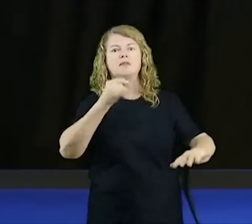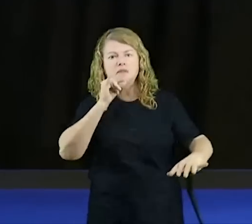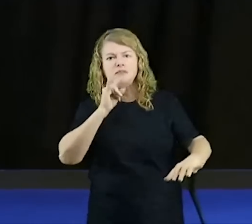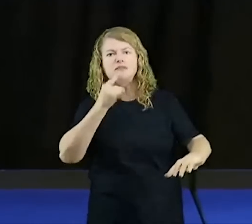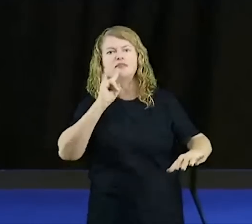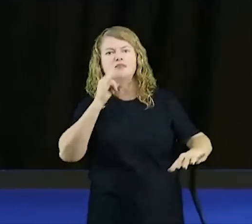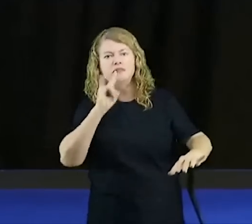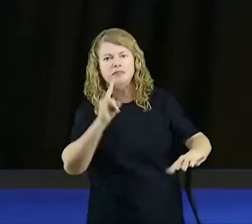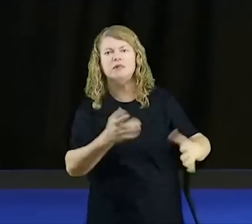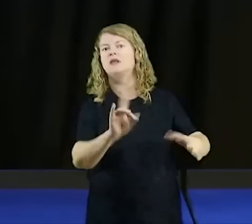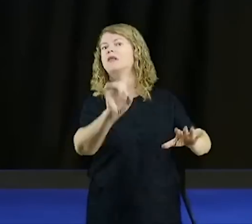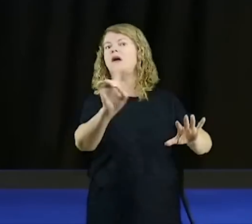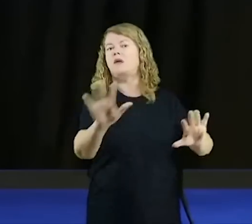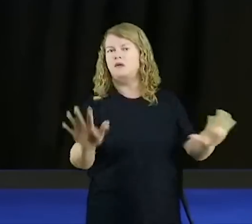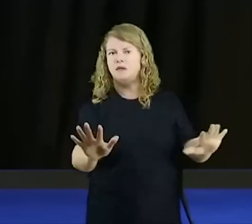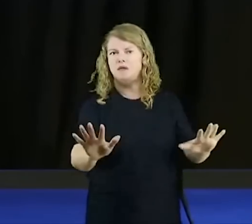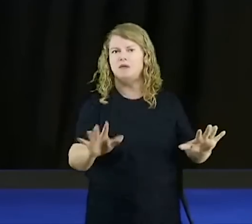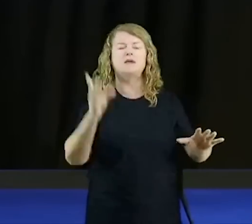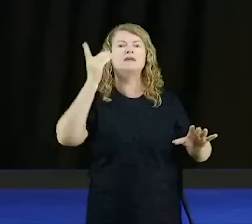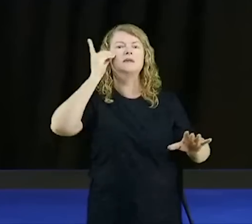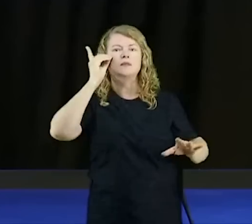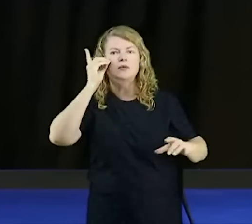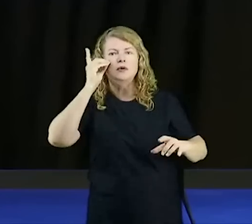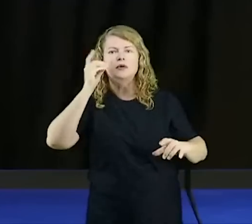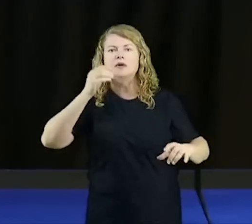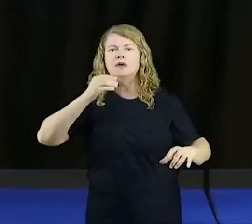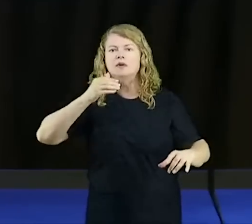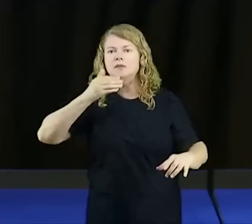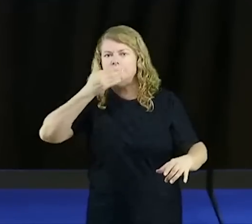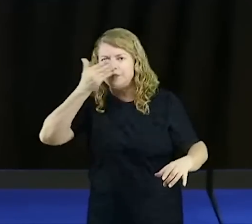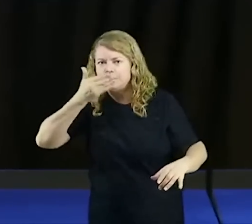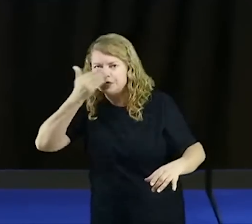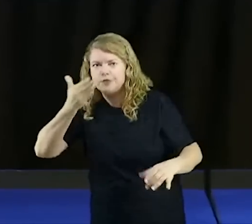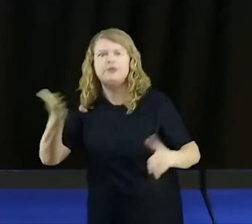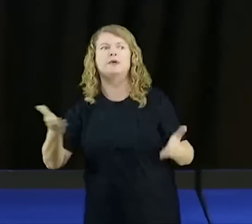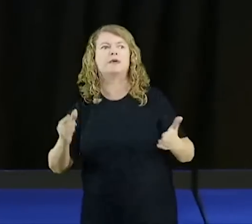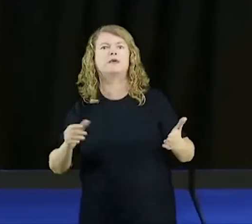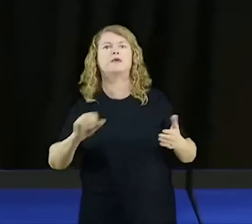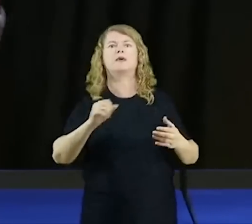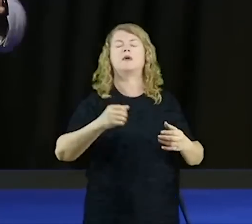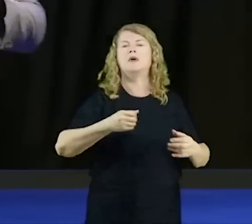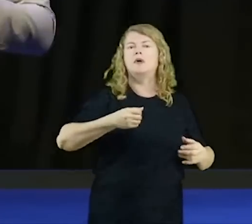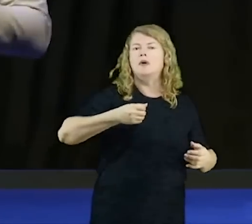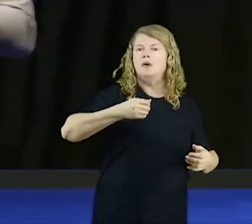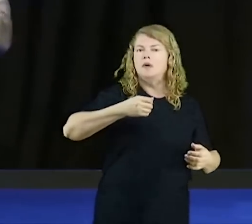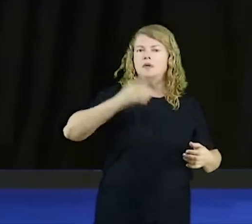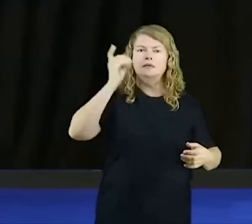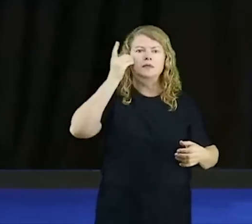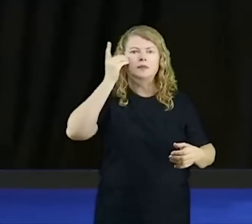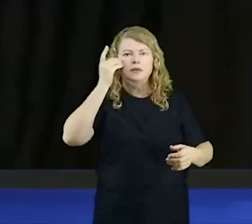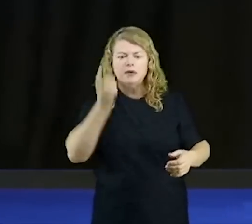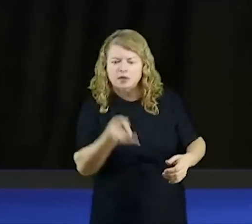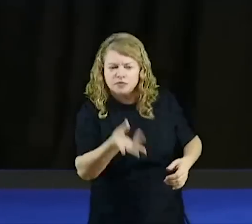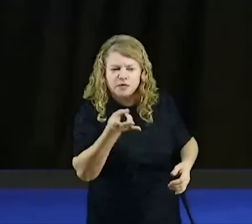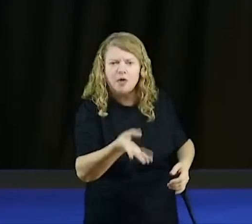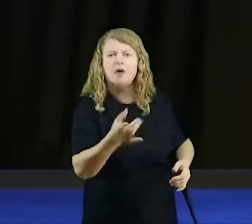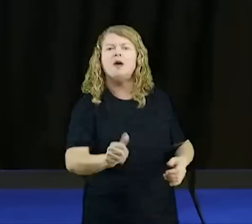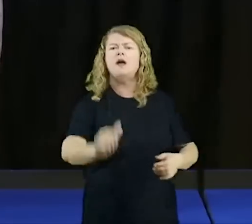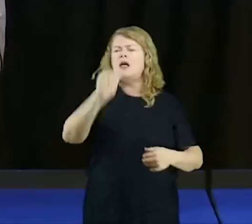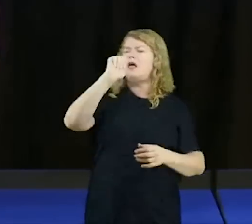Não é que o demônio da prostituição, o demônio da bebida, ou o demônio da droga está ali. Não é isso.